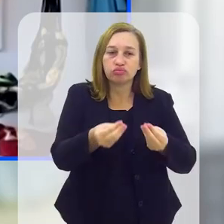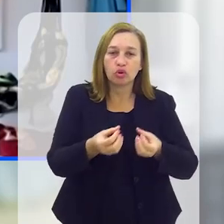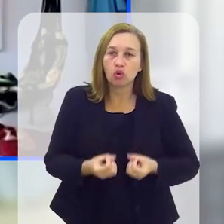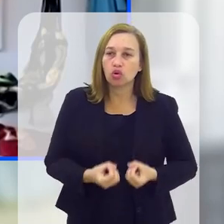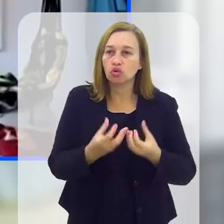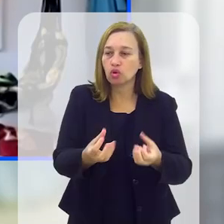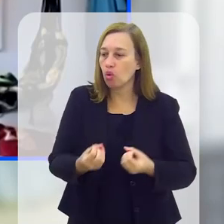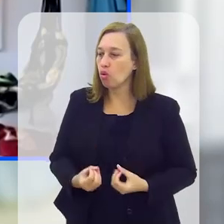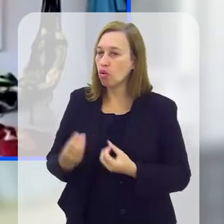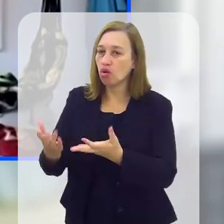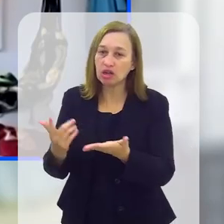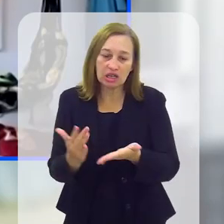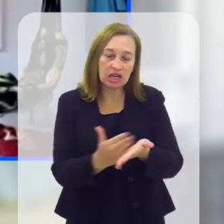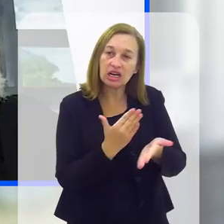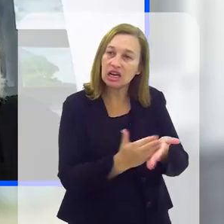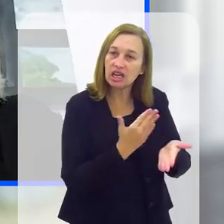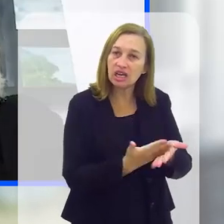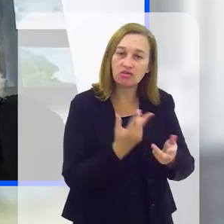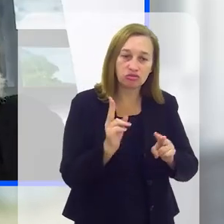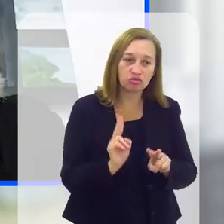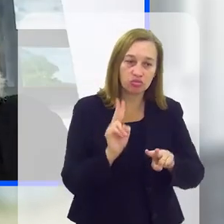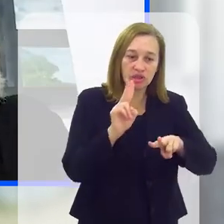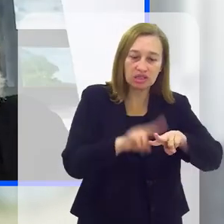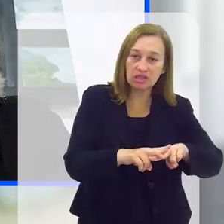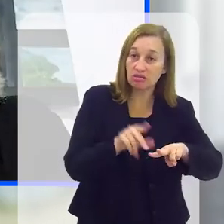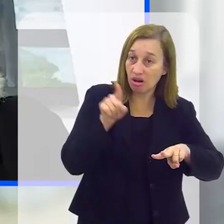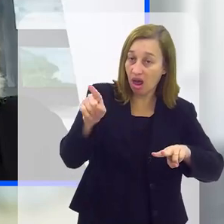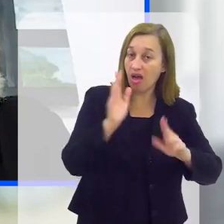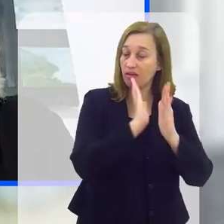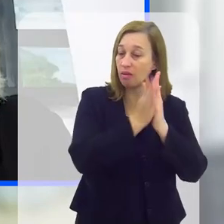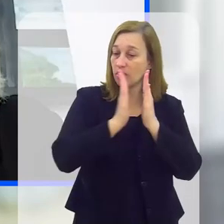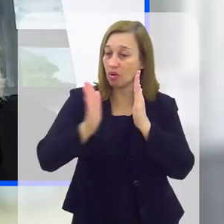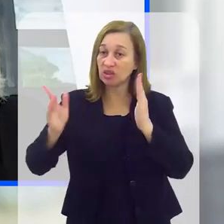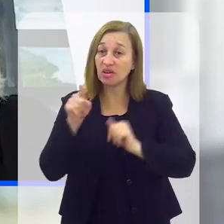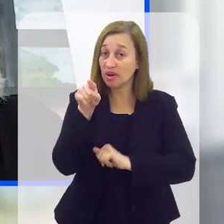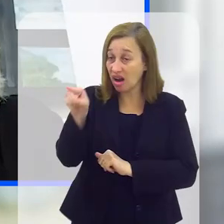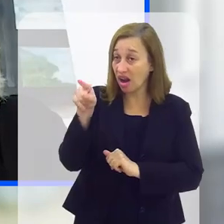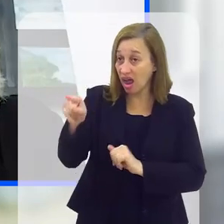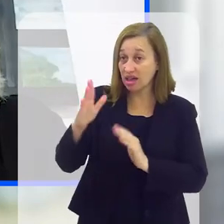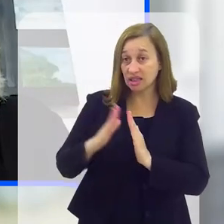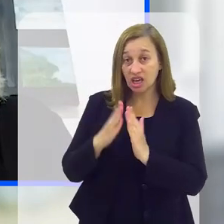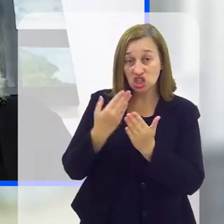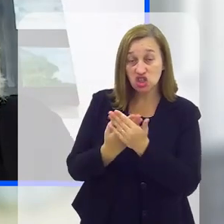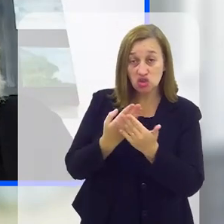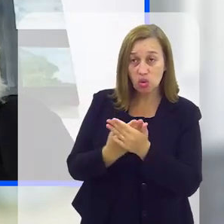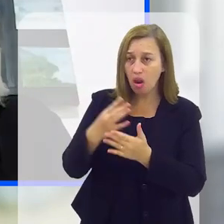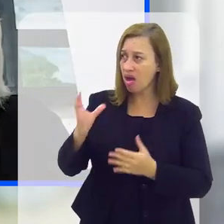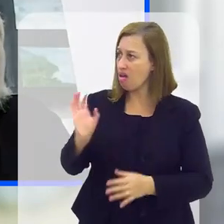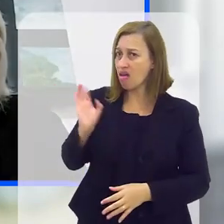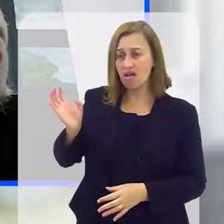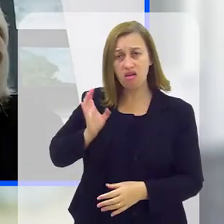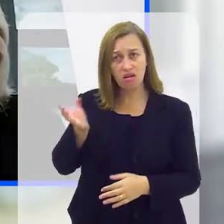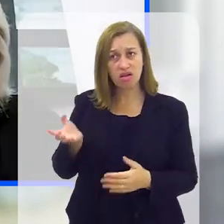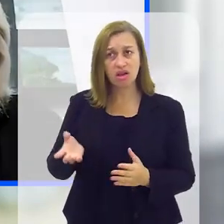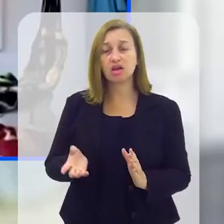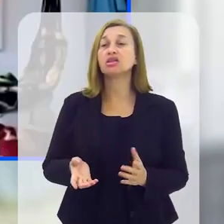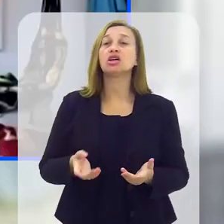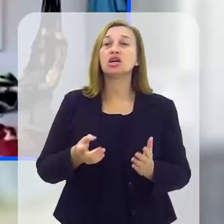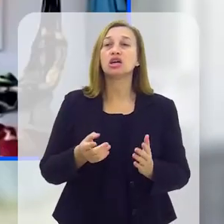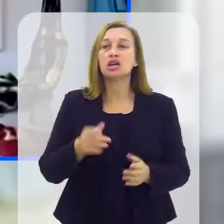com livros, dou muitos livros. Elas têm umas bibliotecas lá dentro da escola, Mário Quintana, riquíssima.